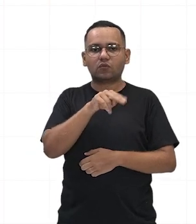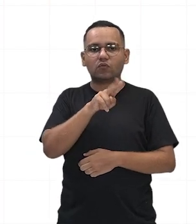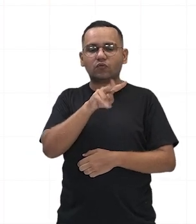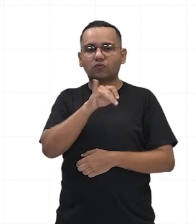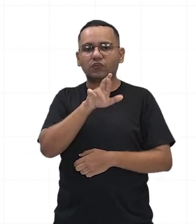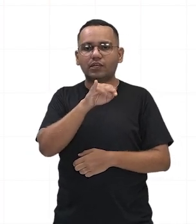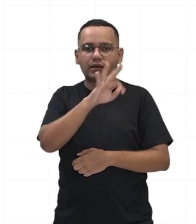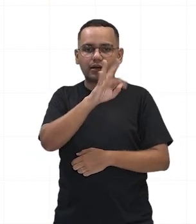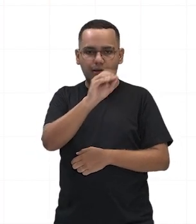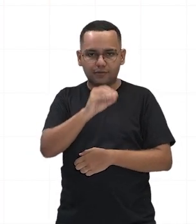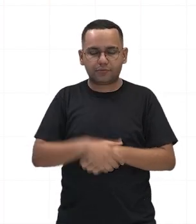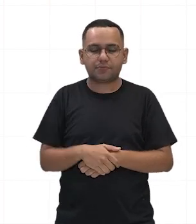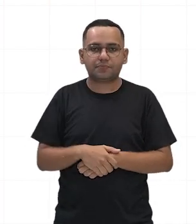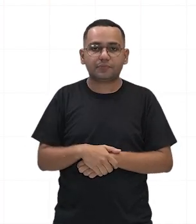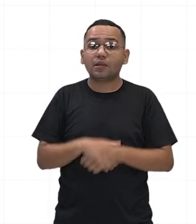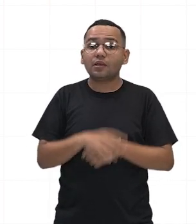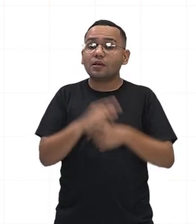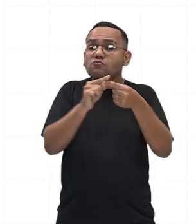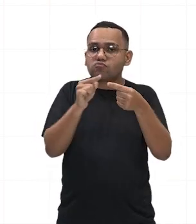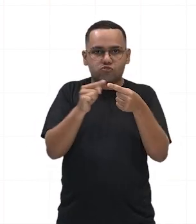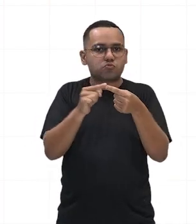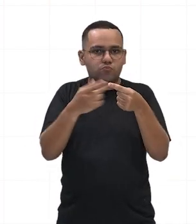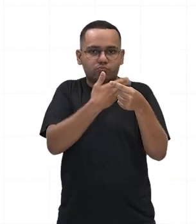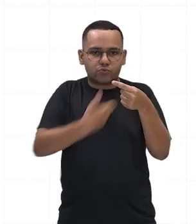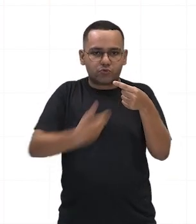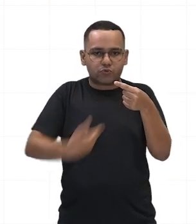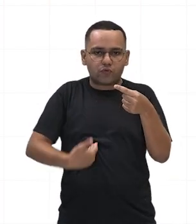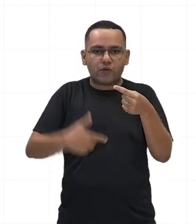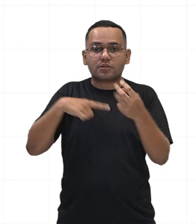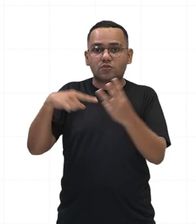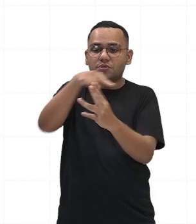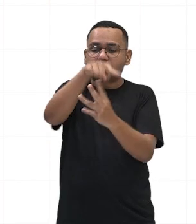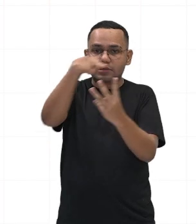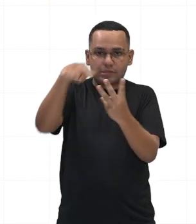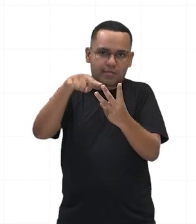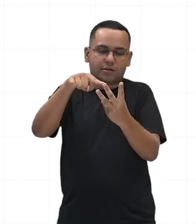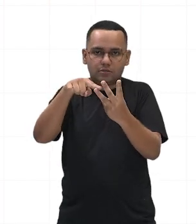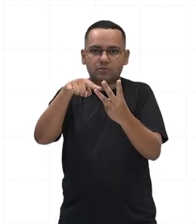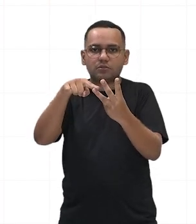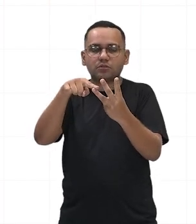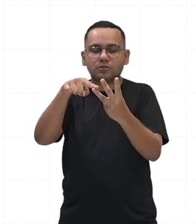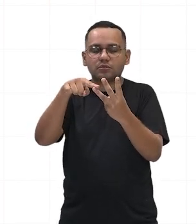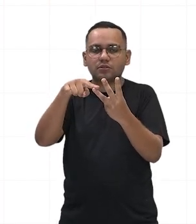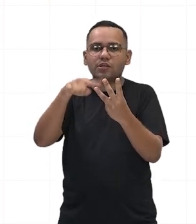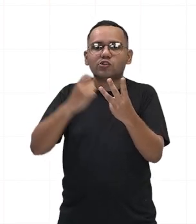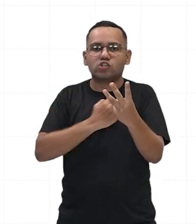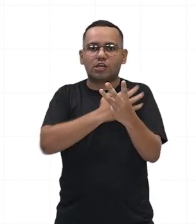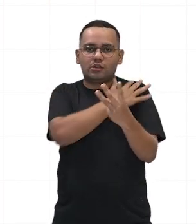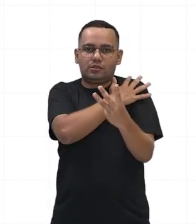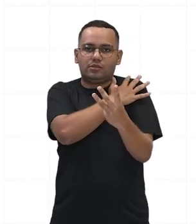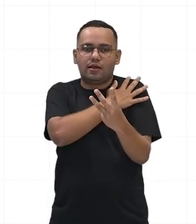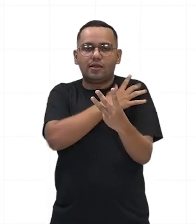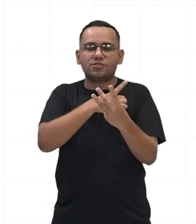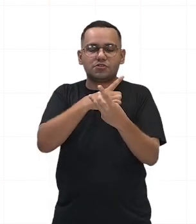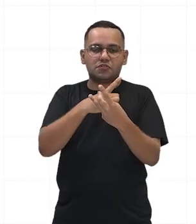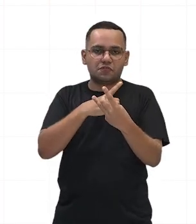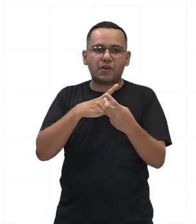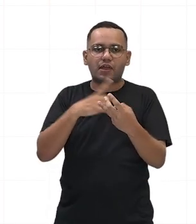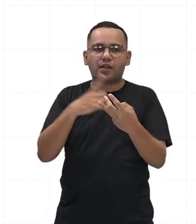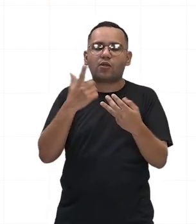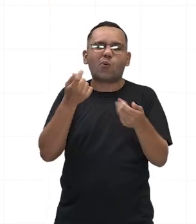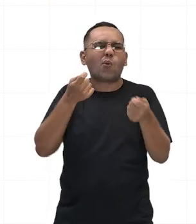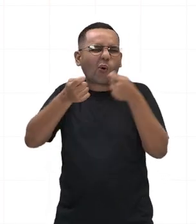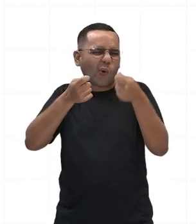forma de governo em que três generais governaram Roma. O primeiro e o segundo triunvirato